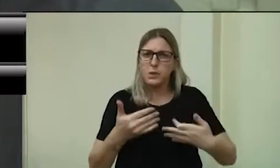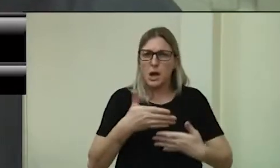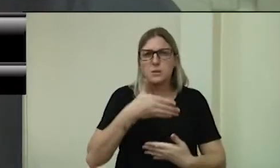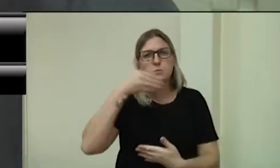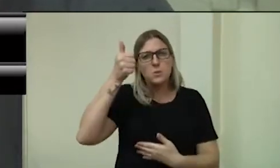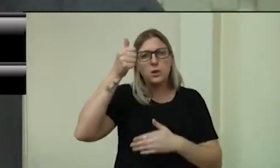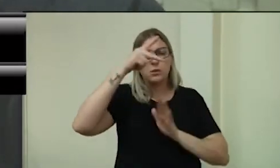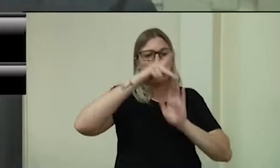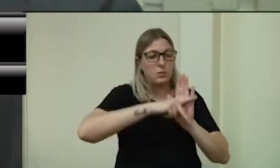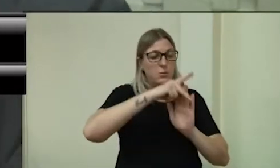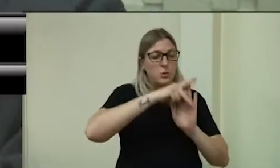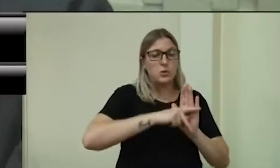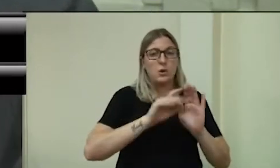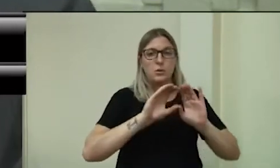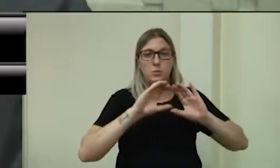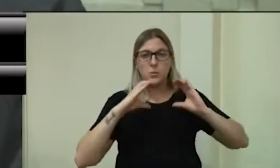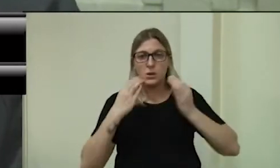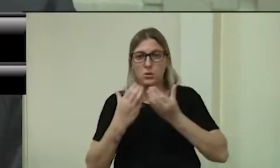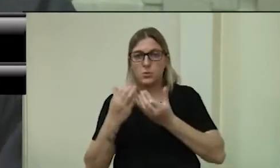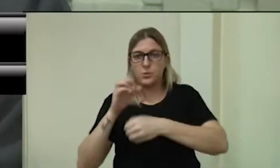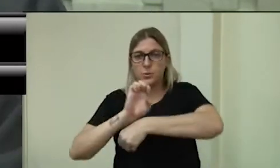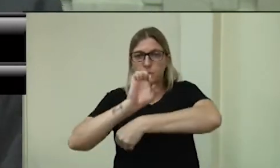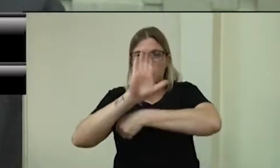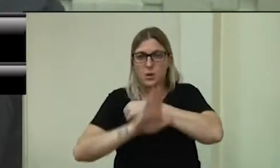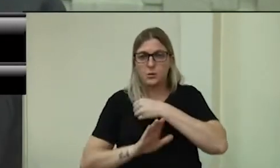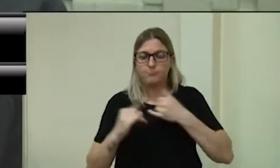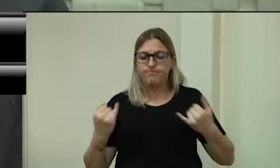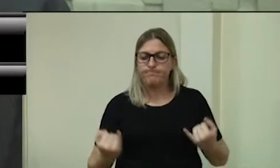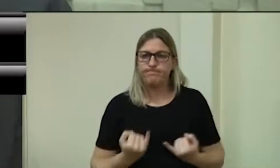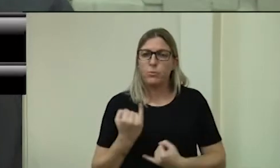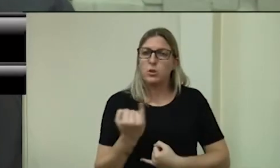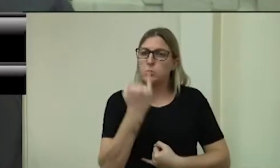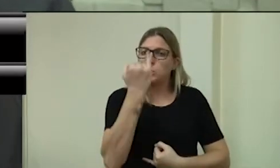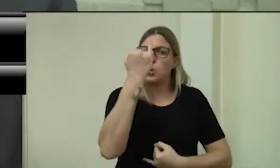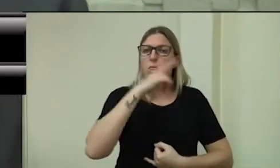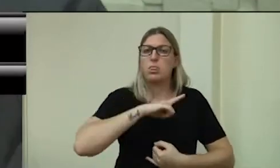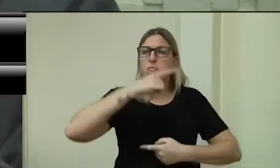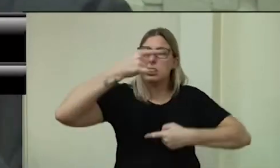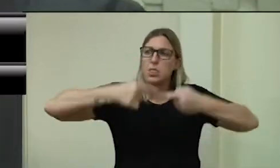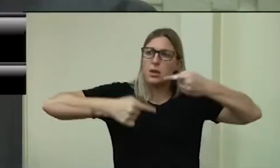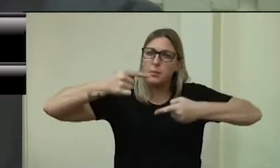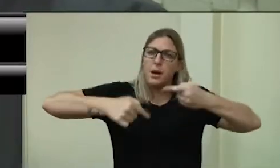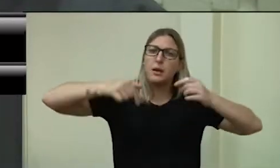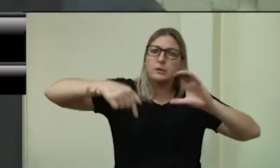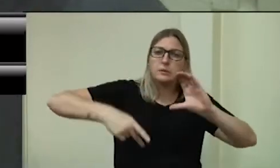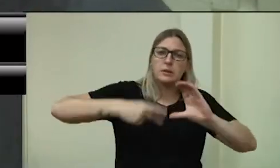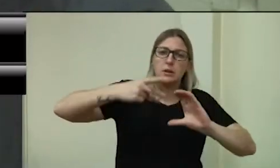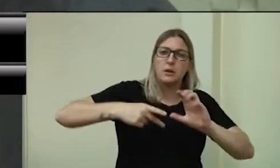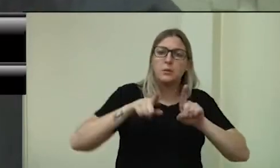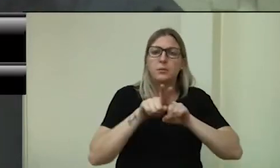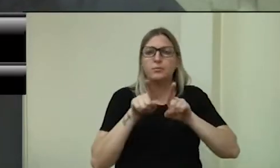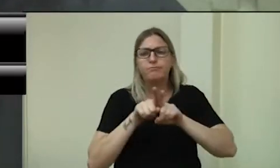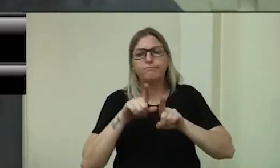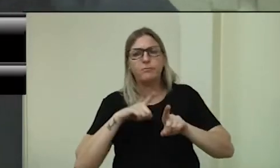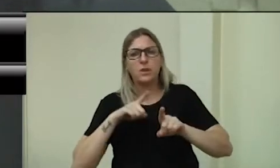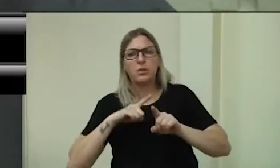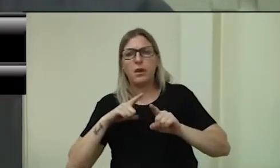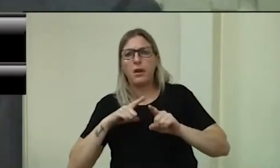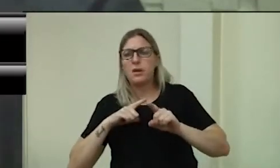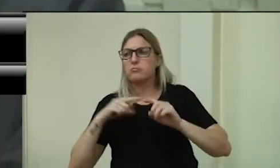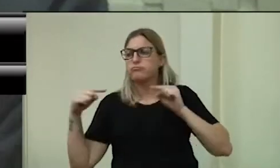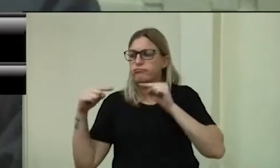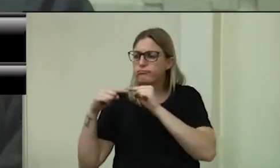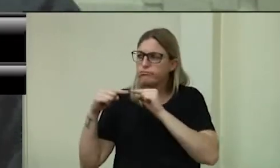erechinense. Então, é muito importante que a gente tenha este debate aqui nesta Câmara de Vereadores, mas também que a gente tenha a consonância dos nobres